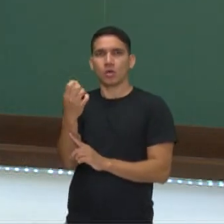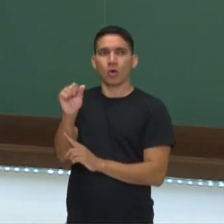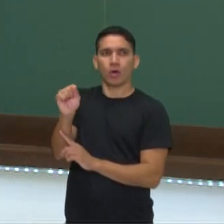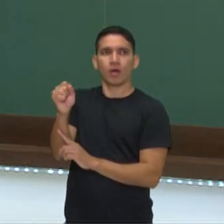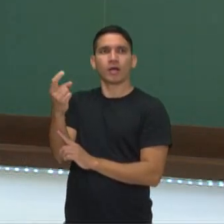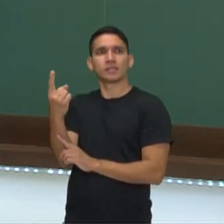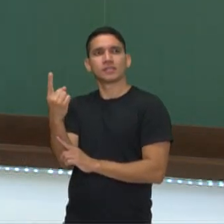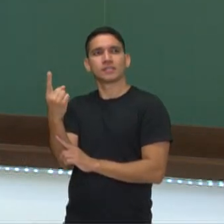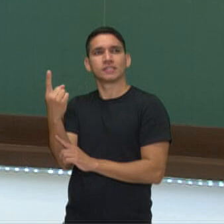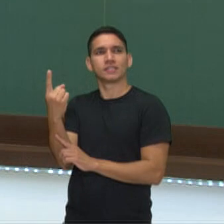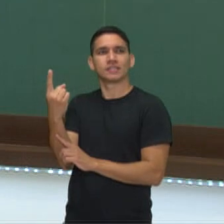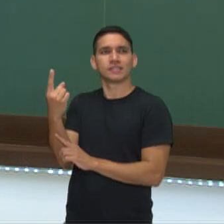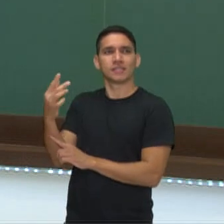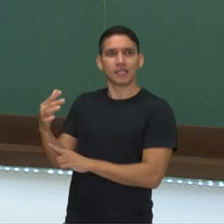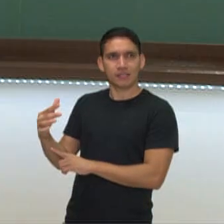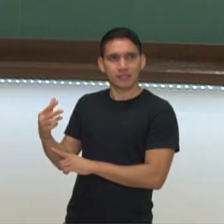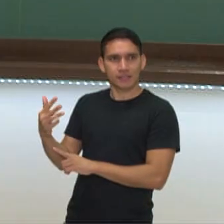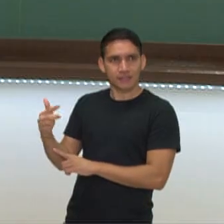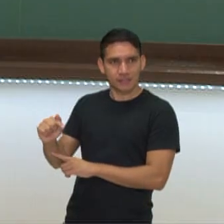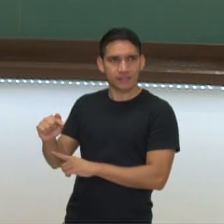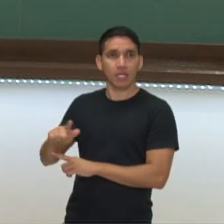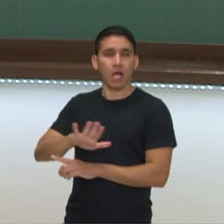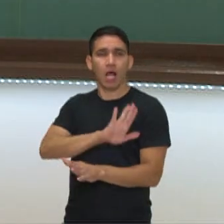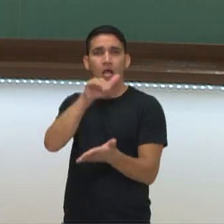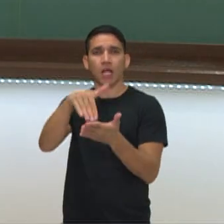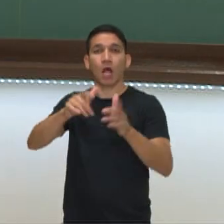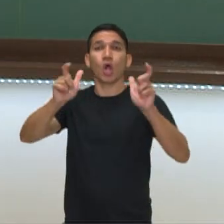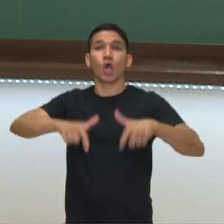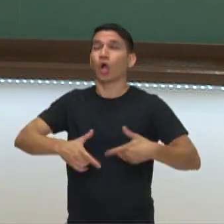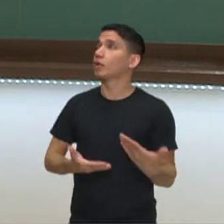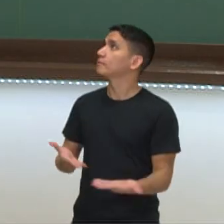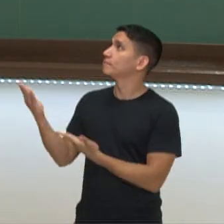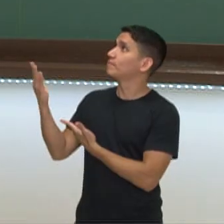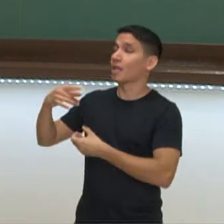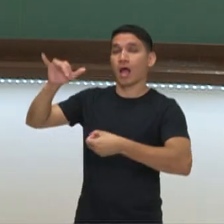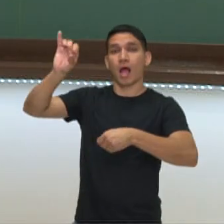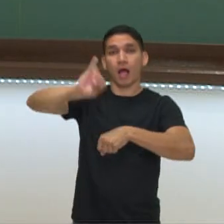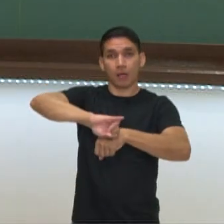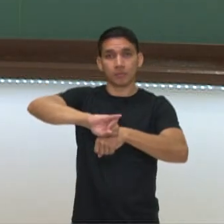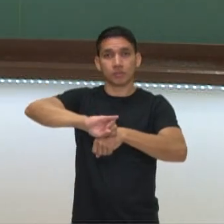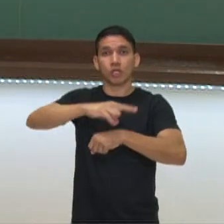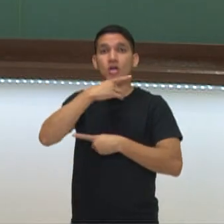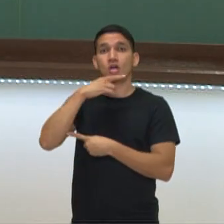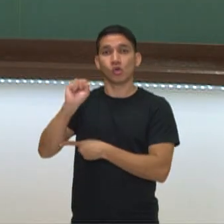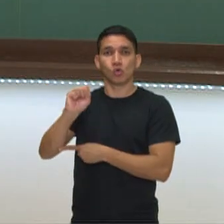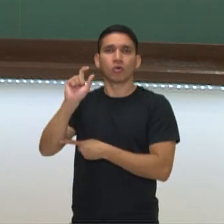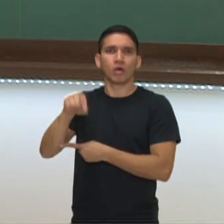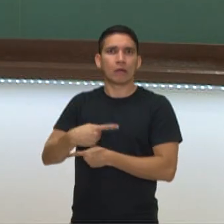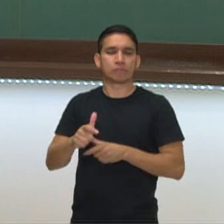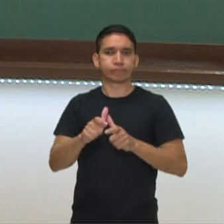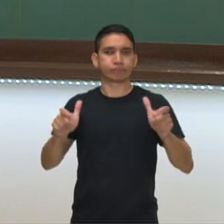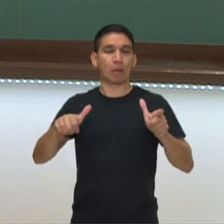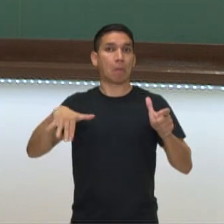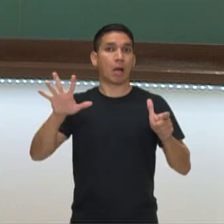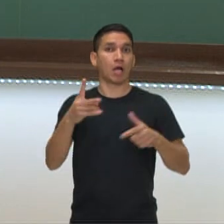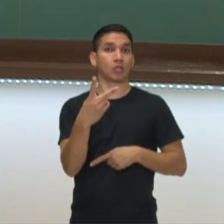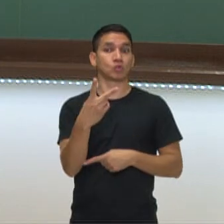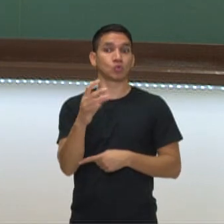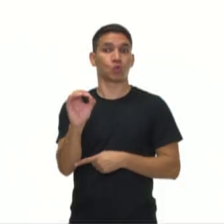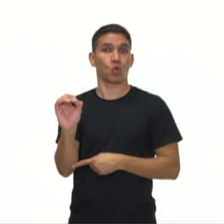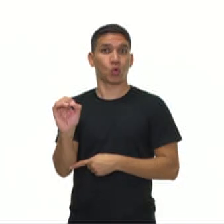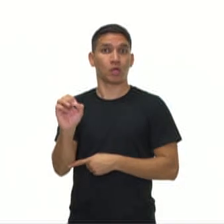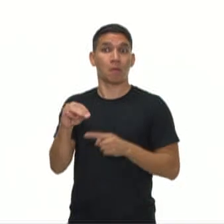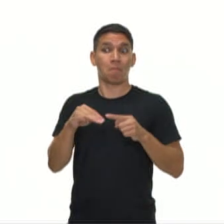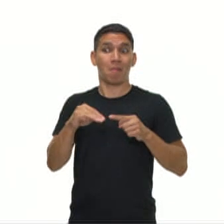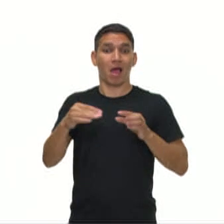habitando o Palácio de Inverno em São Petersburgo, então capital da Rússia. Um palácio com mais de 200 metros